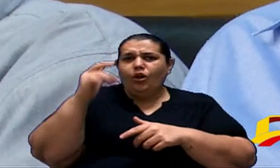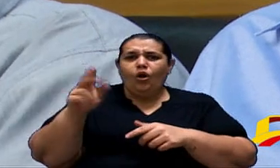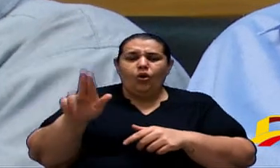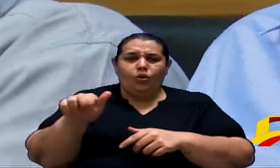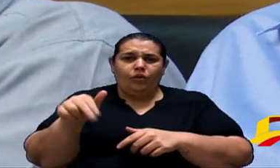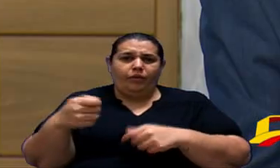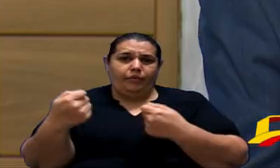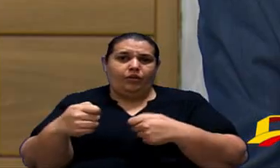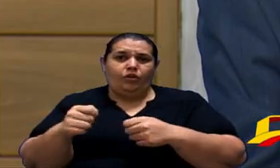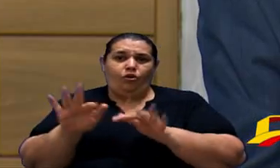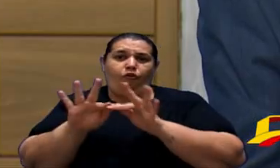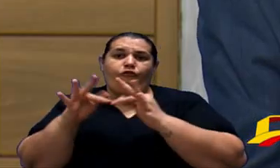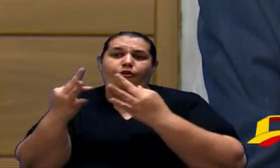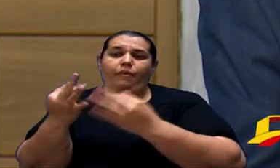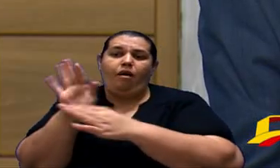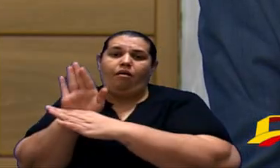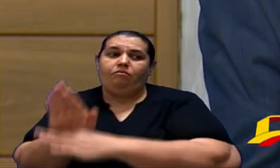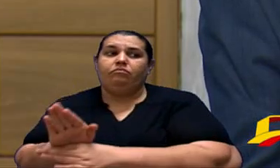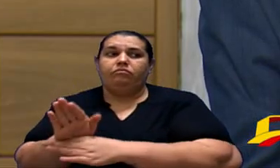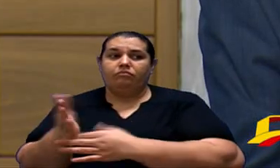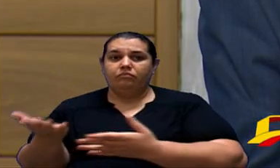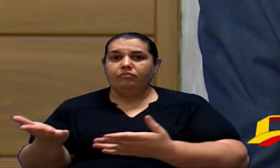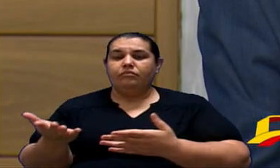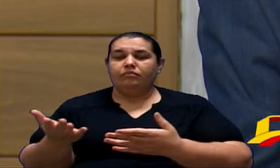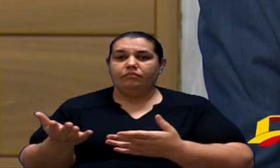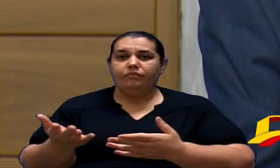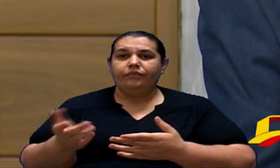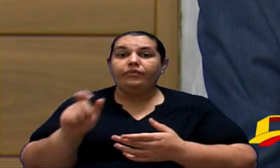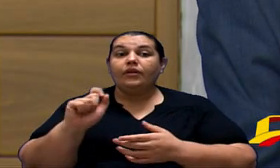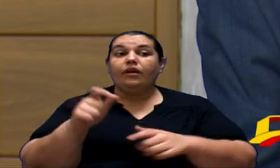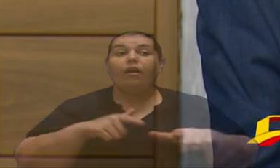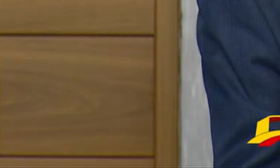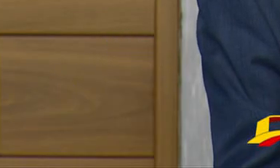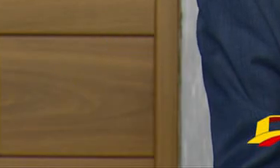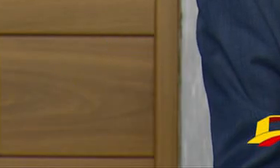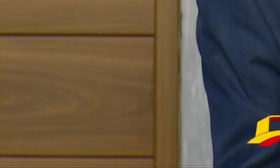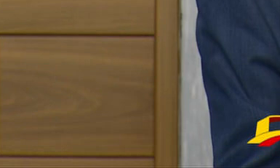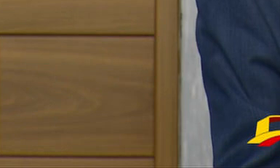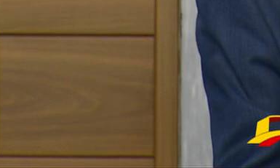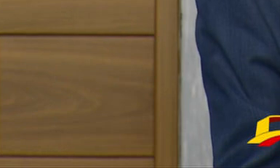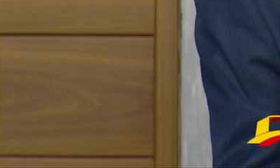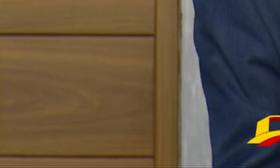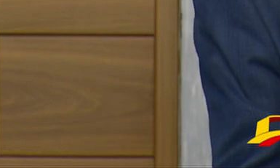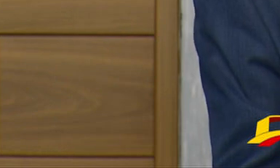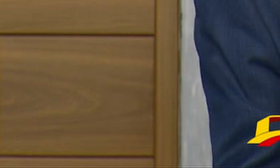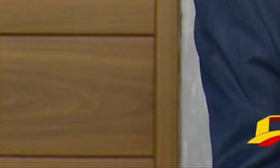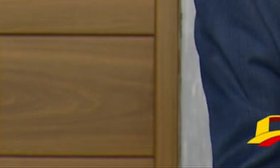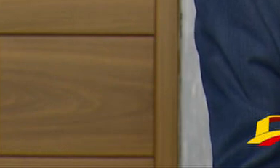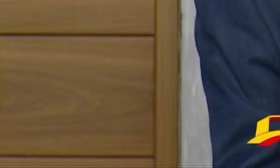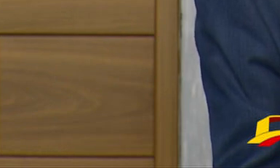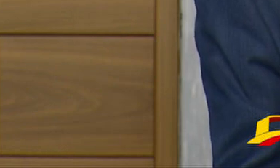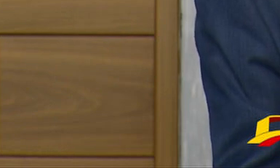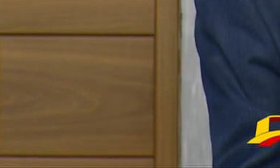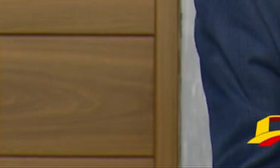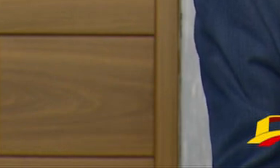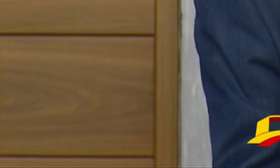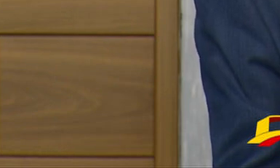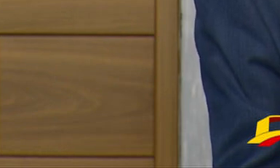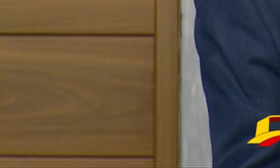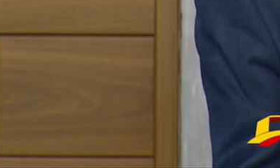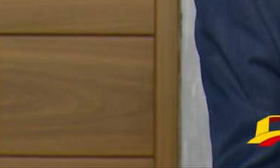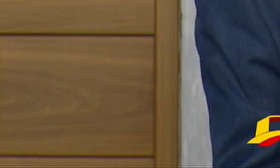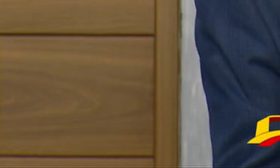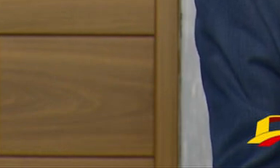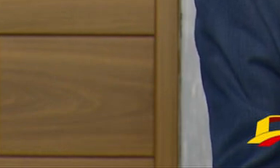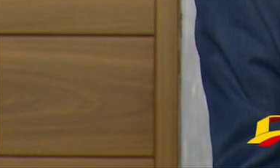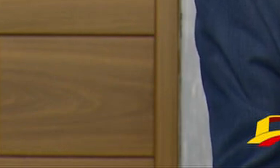deve ser de berço então ele possa ter feito isso porque quem trabalhou quem sofre o trabalho para chegar